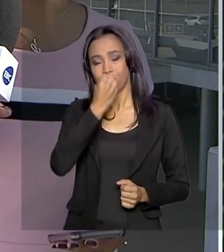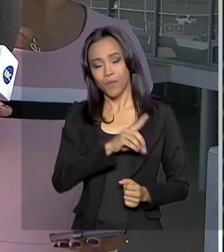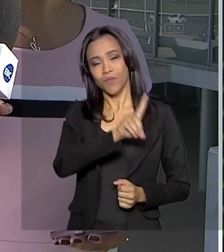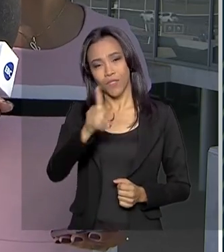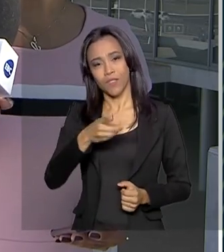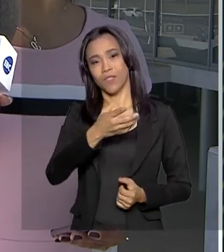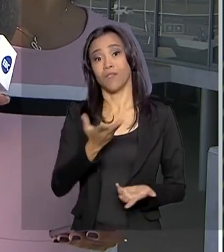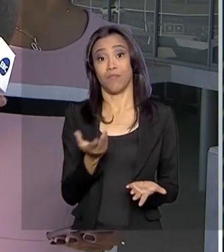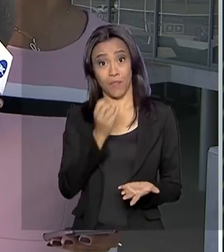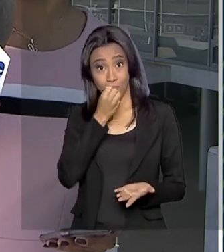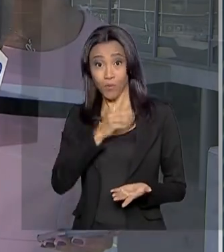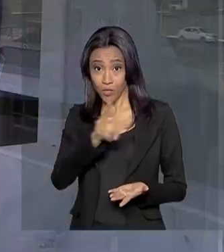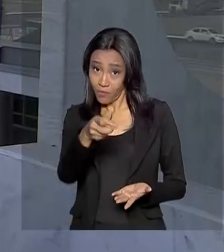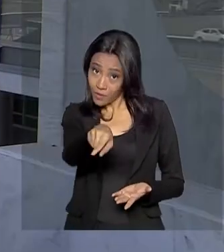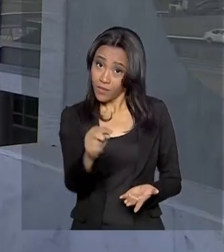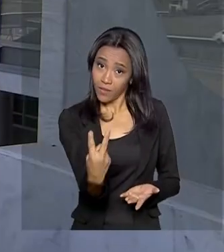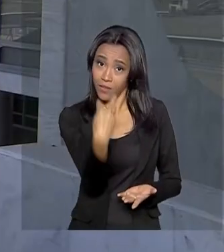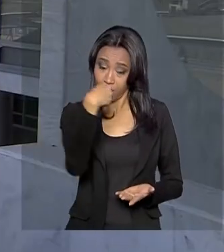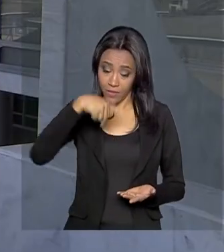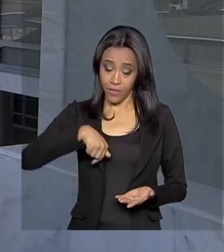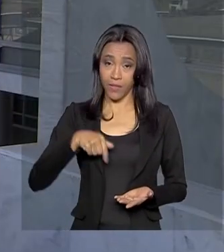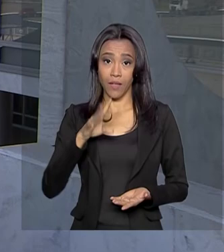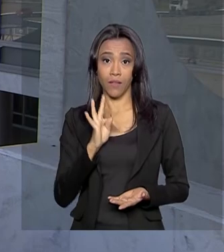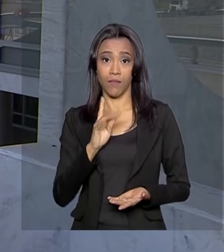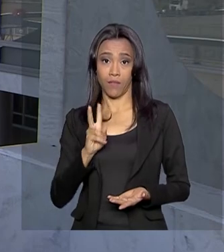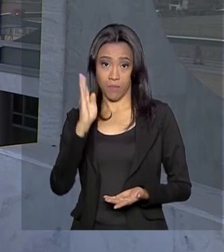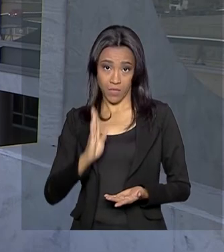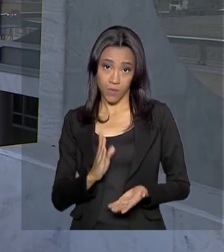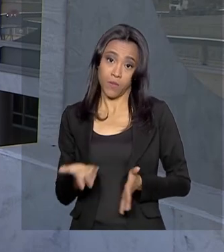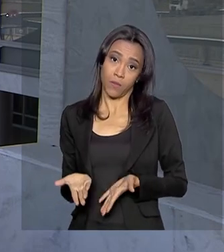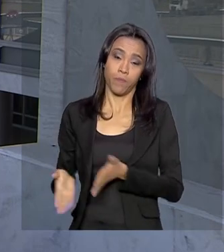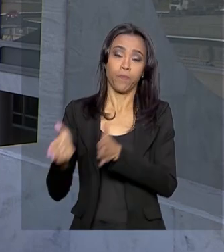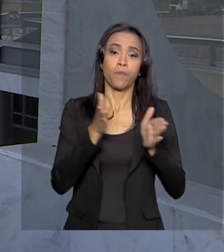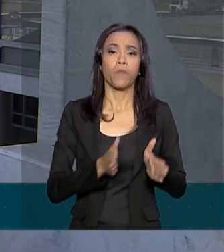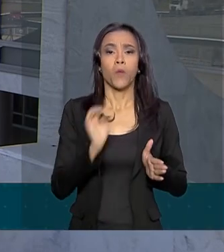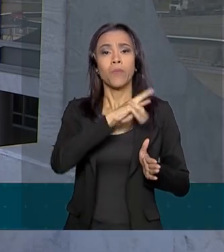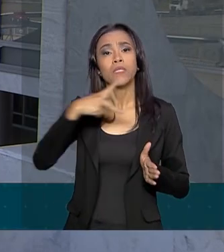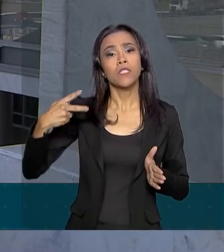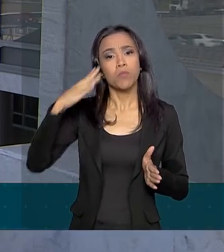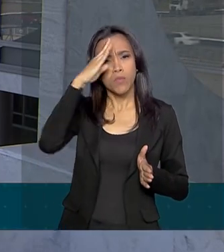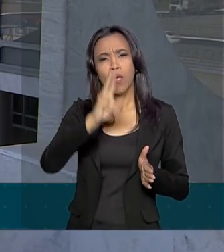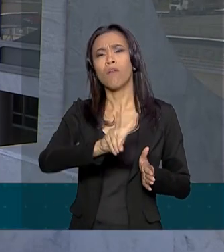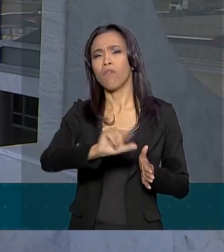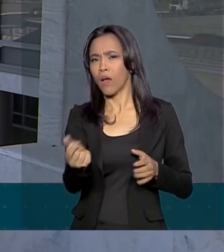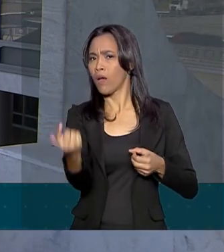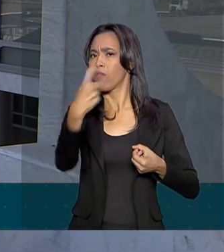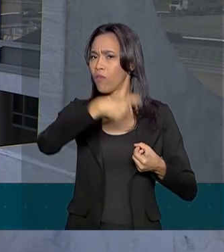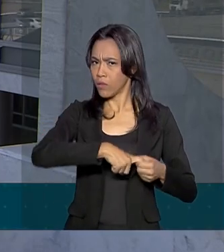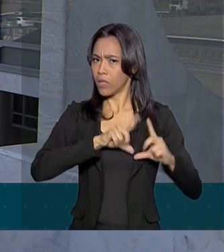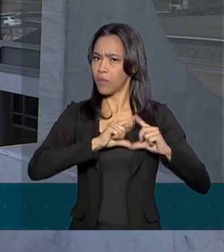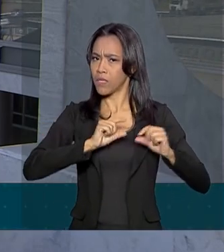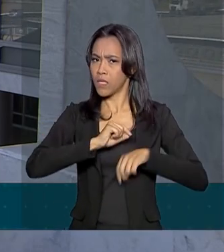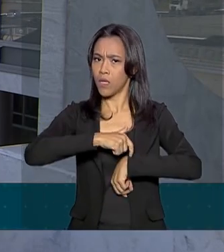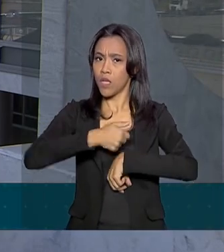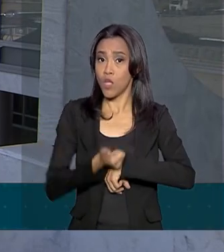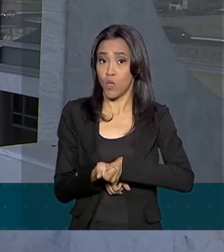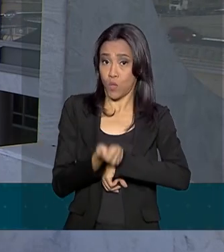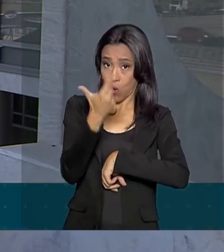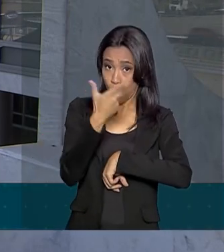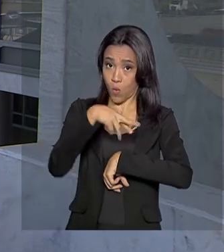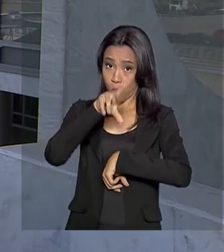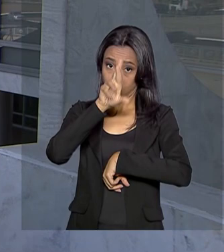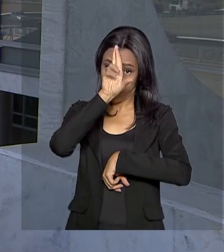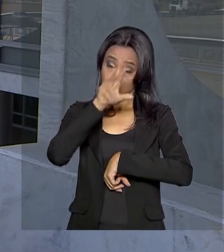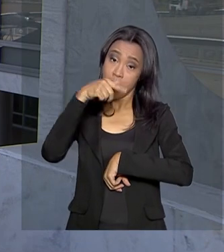você, bom dia, Renata, e bom dia para você que acompanha a TV Brasil. O presidente Jair Bolsonaro deve voltar para Brasília por volta do meio-dia, depois desse